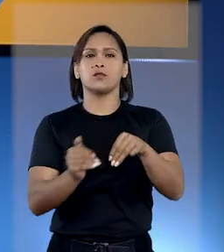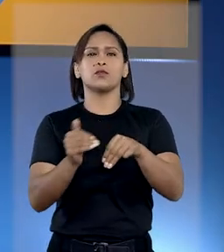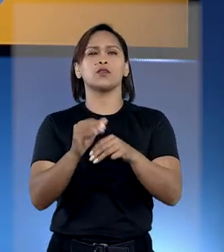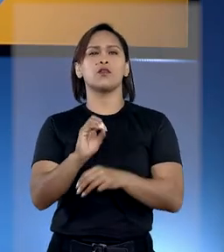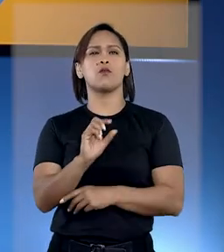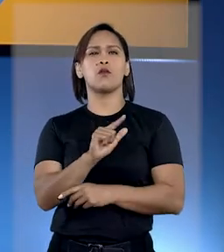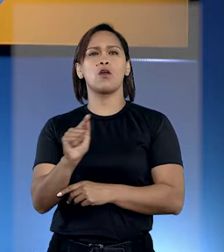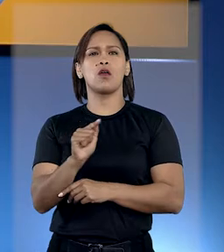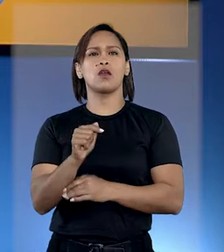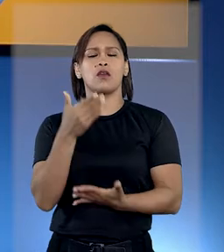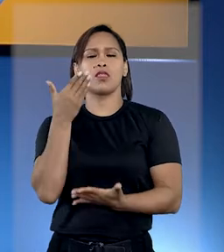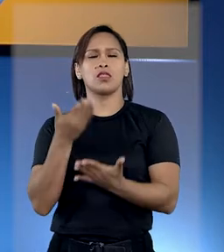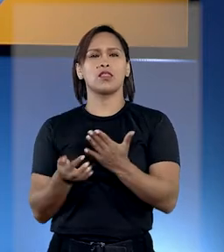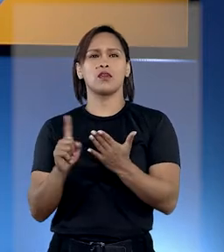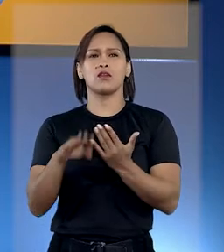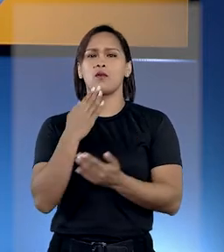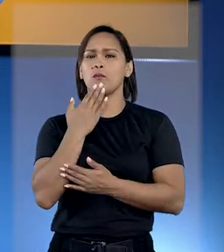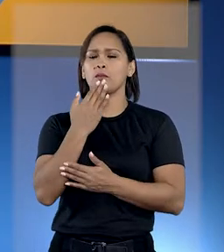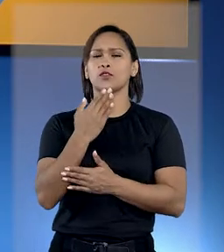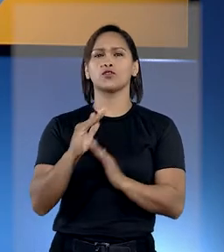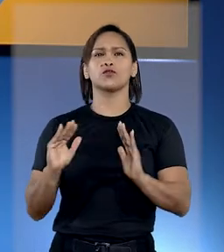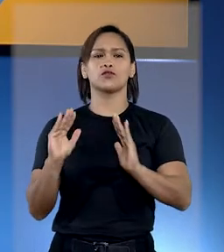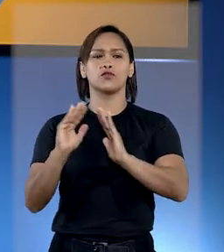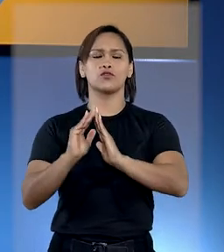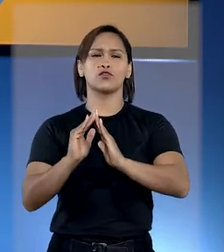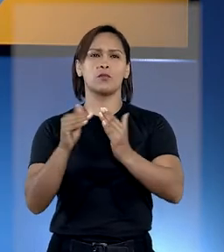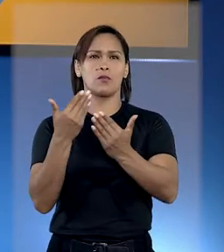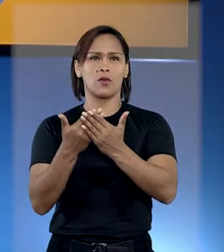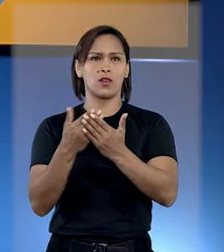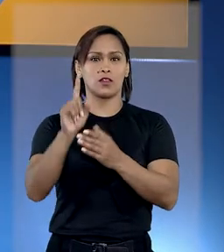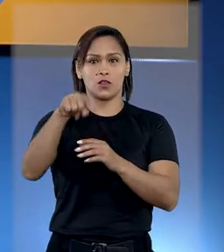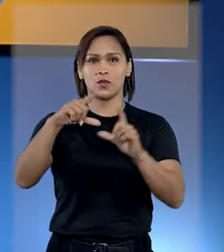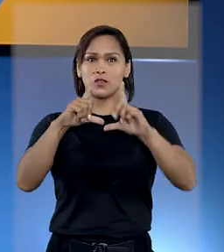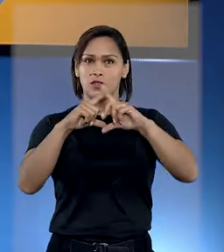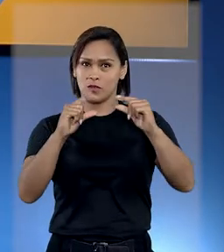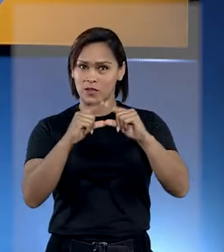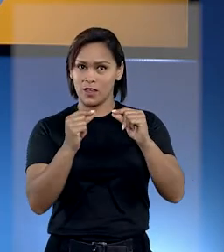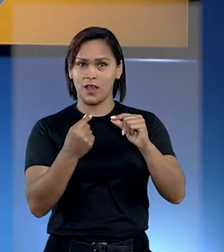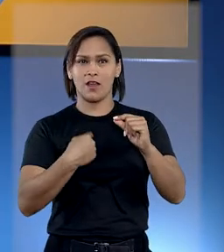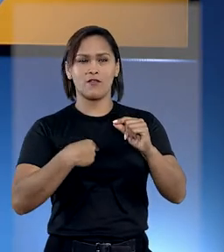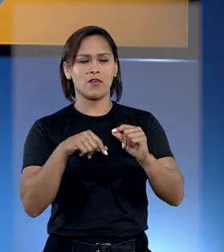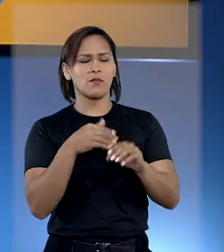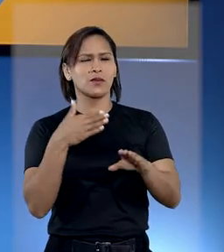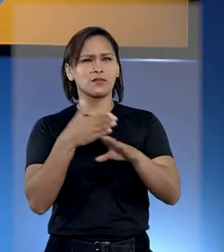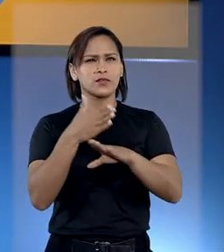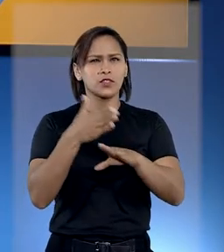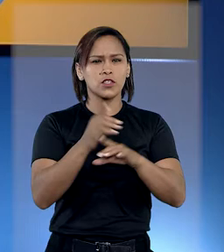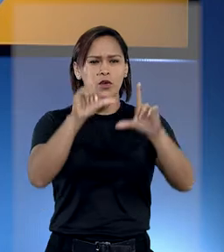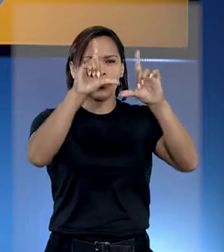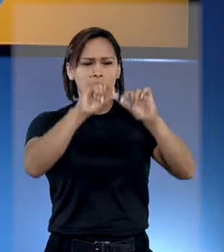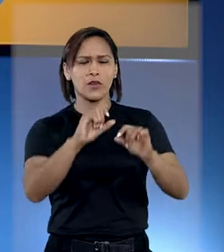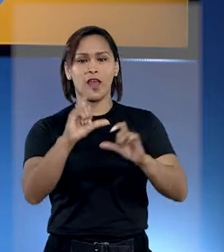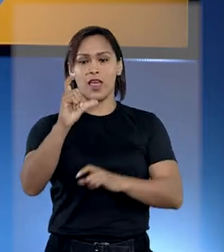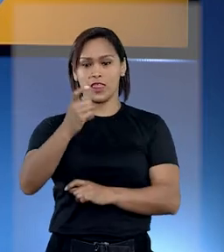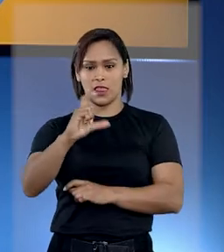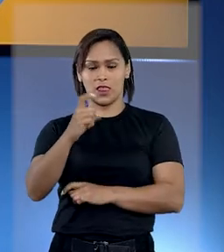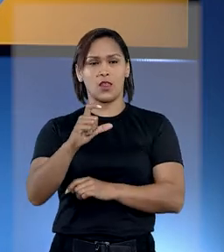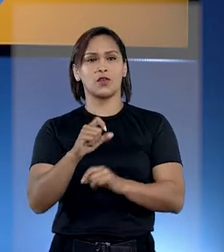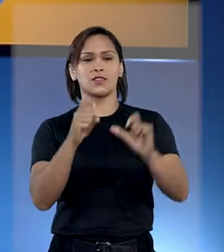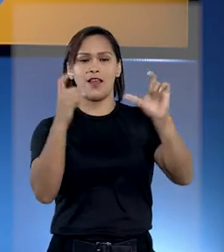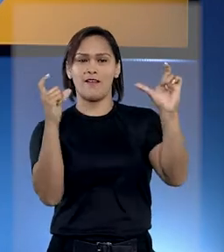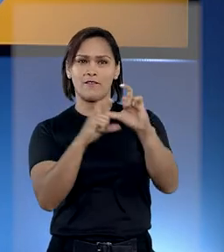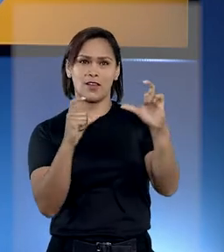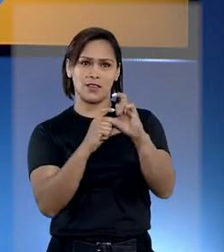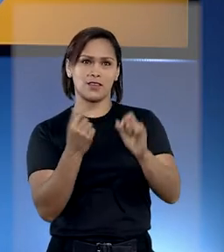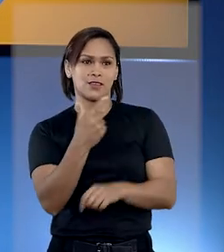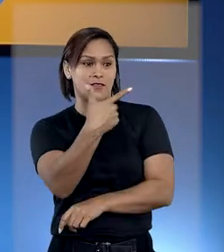o ministro Og Fernandes negou o pedido de moradores do Distrito Federal para reduzir o intervalo entre as doses da